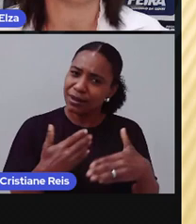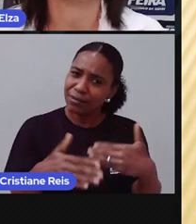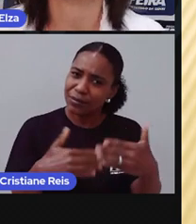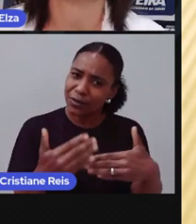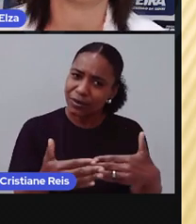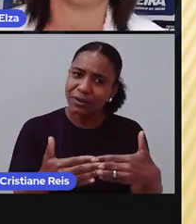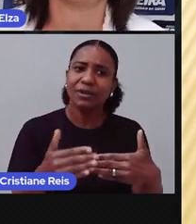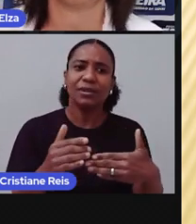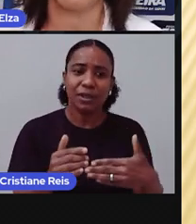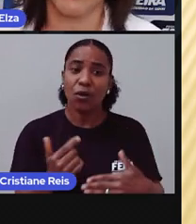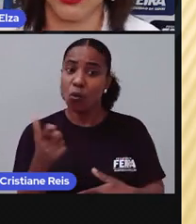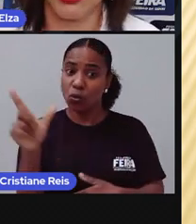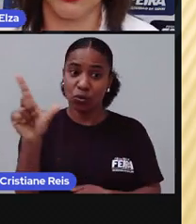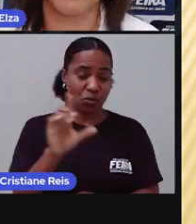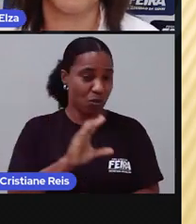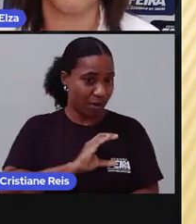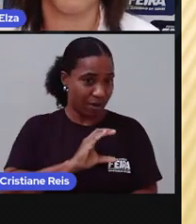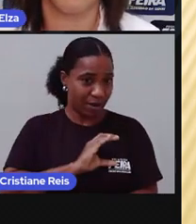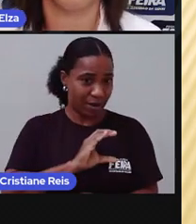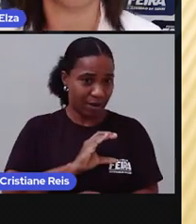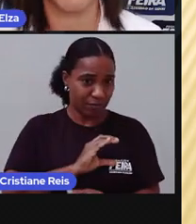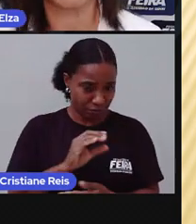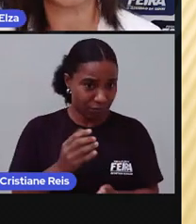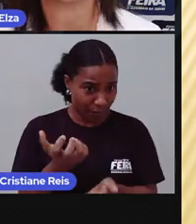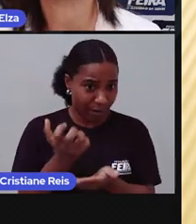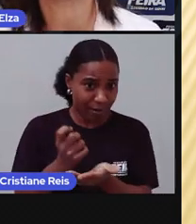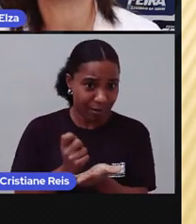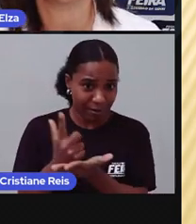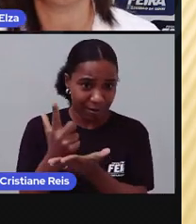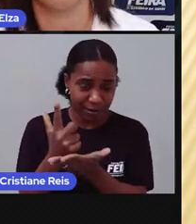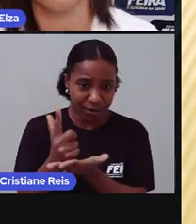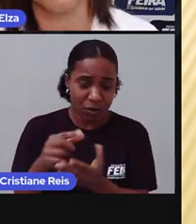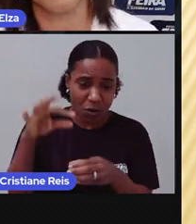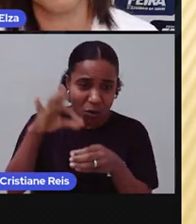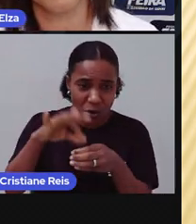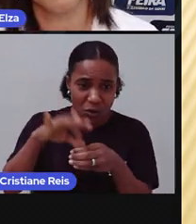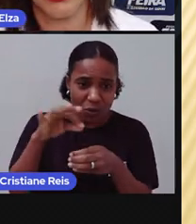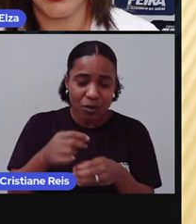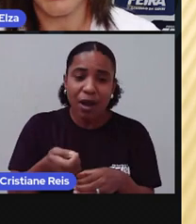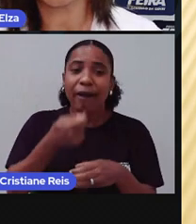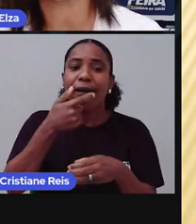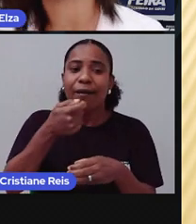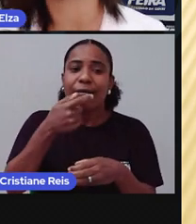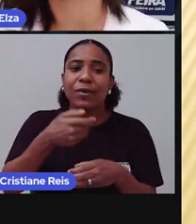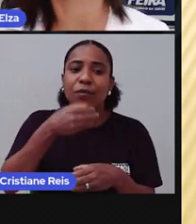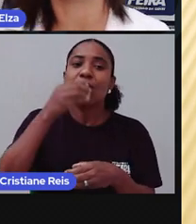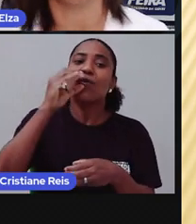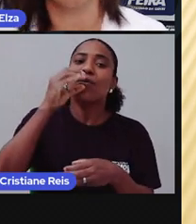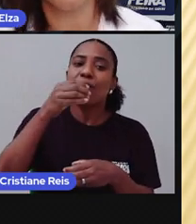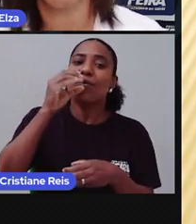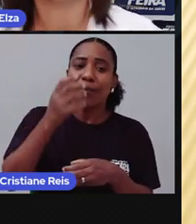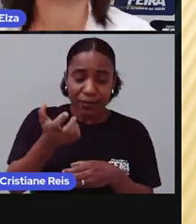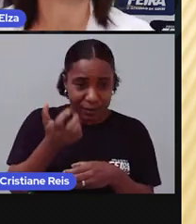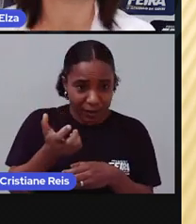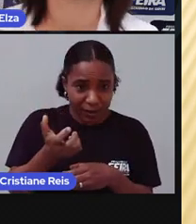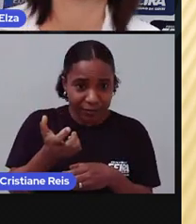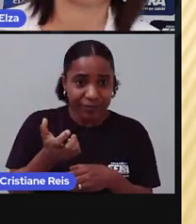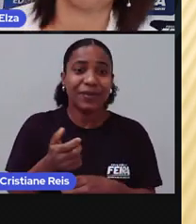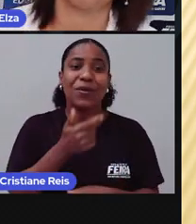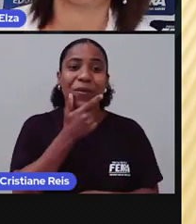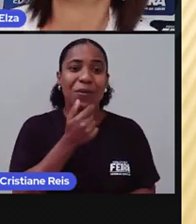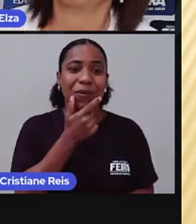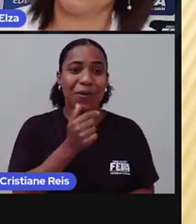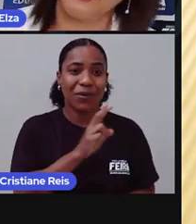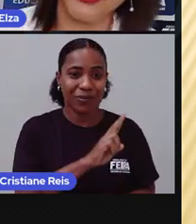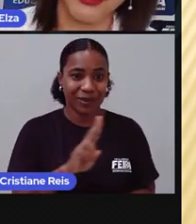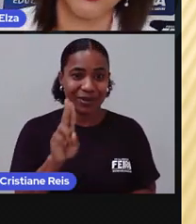para outro colega farmacêutico, o Asa Kendler. A Asa Kendler, então, transformou o